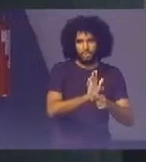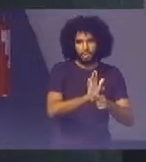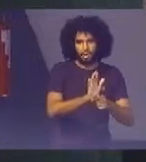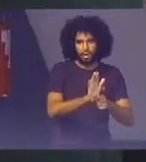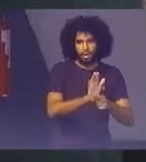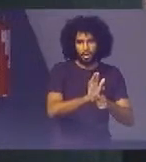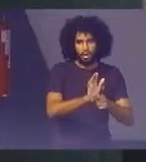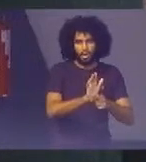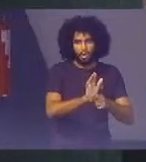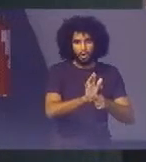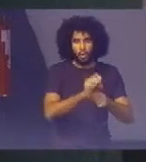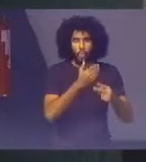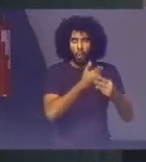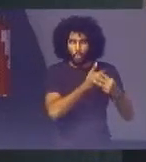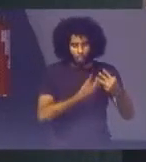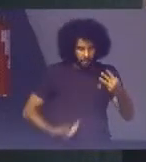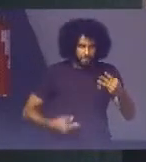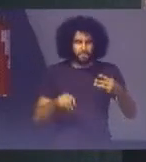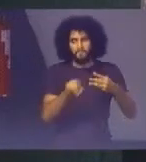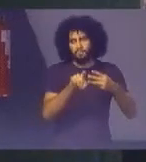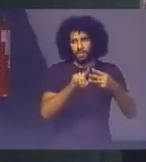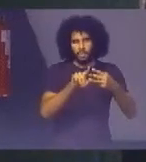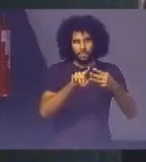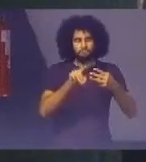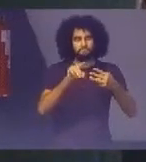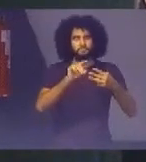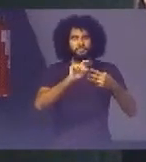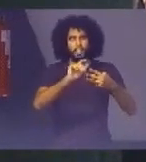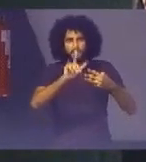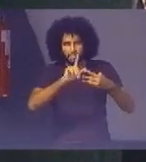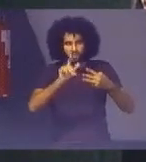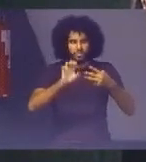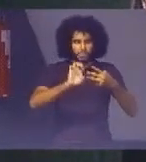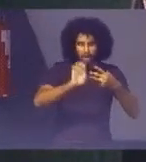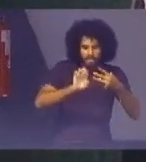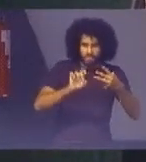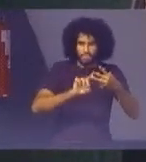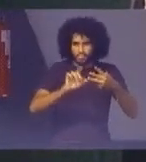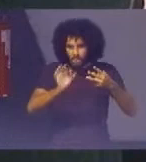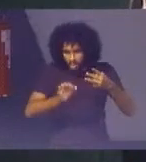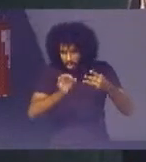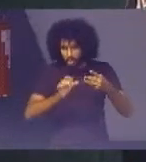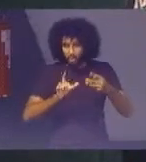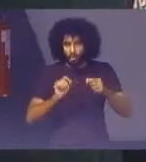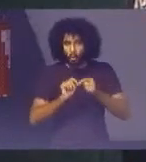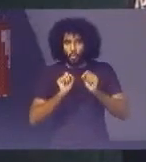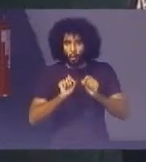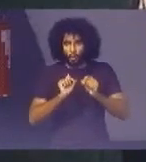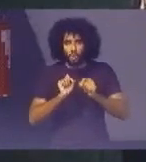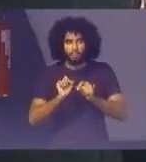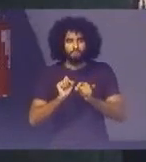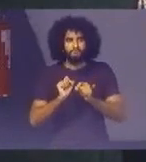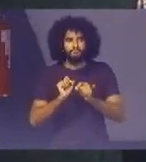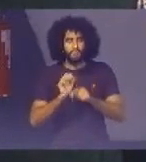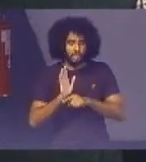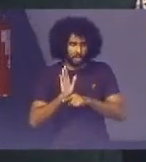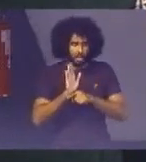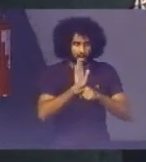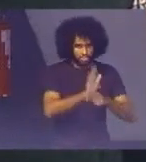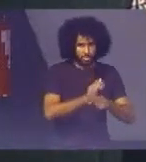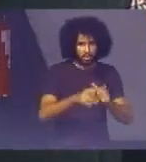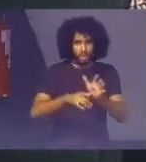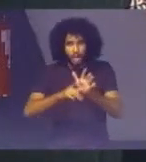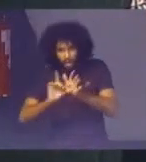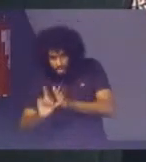executivo A ter um plano de ação Que resolva os seus problemas Prevenindo a judicialização Antes de entrar no